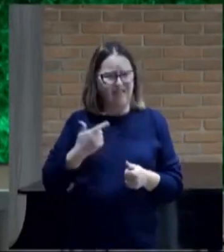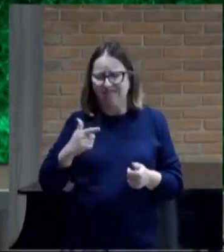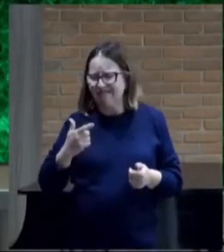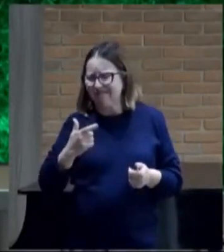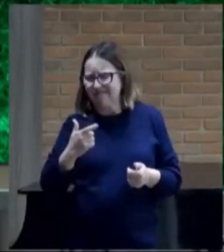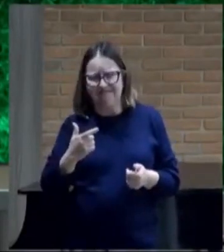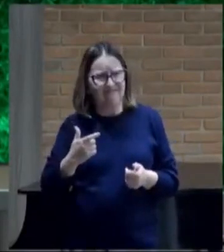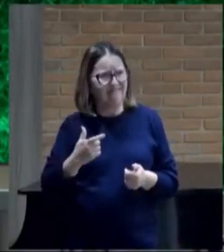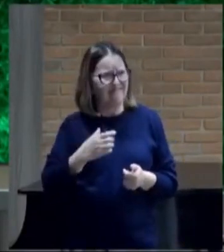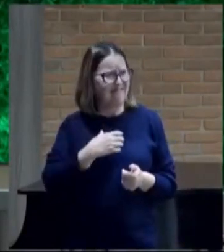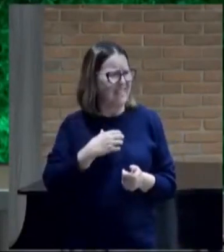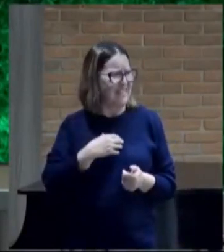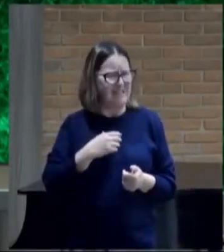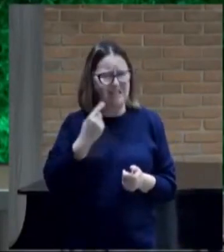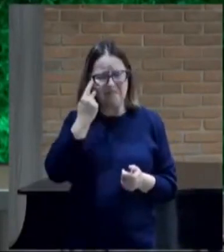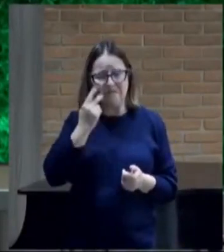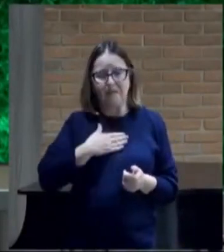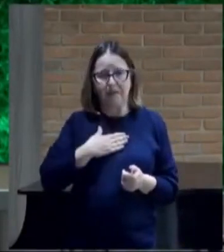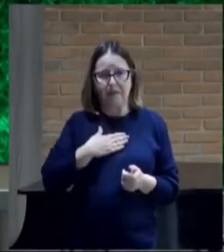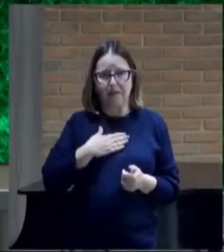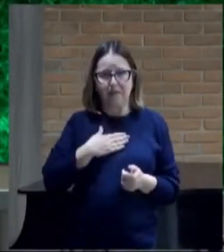e passado um tempo